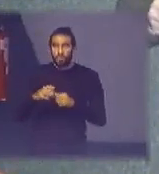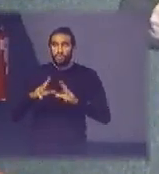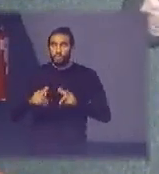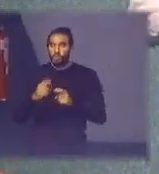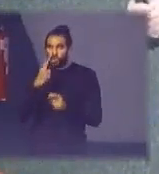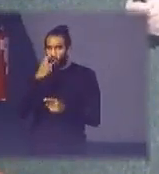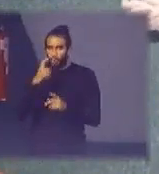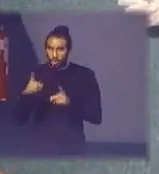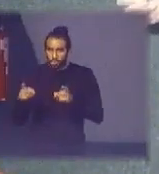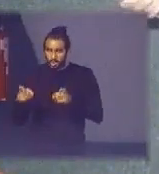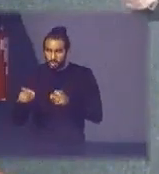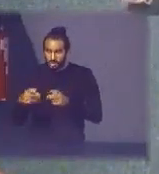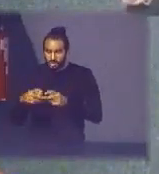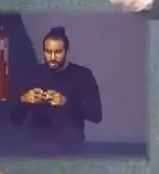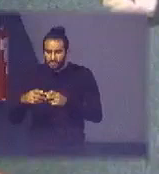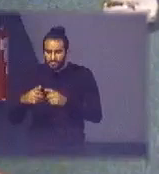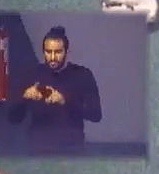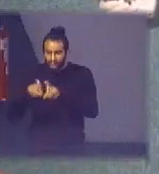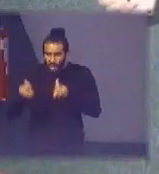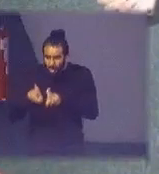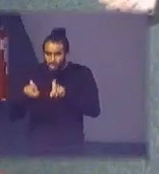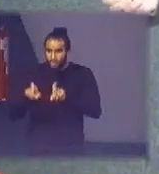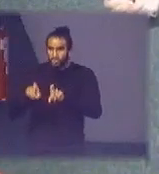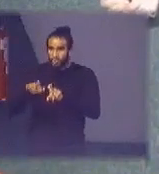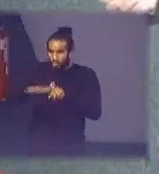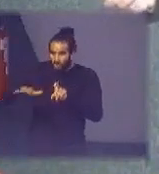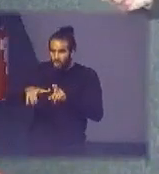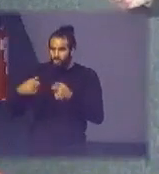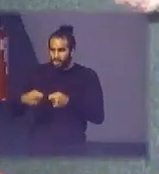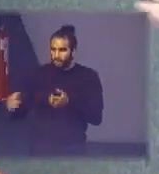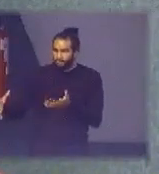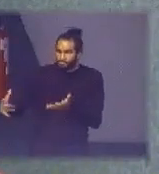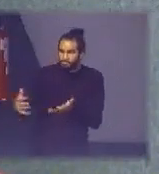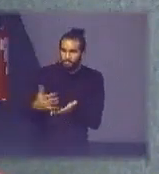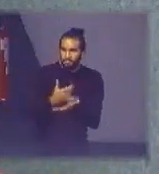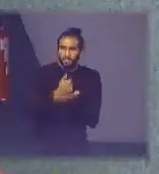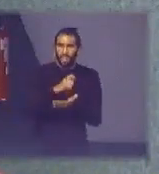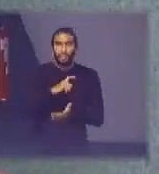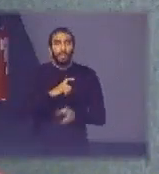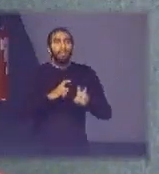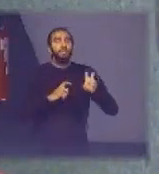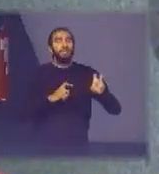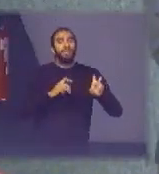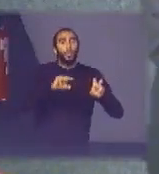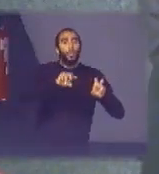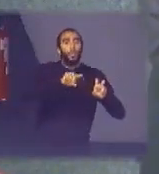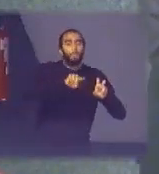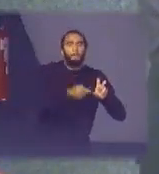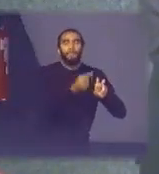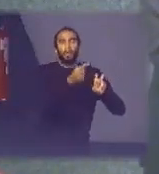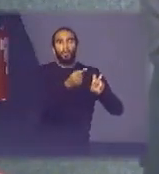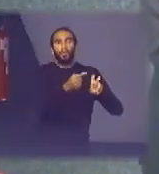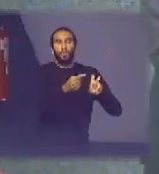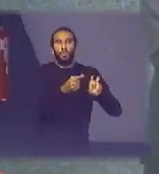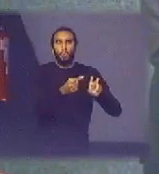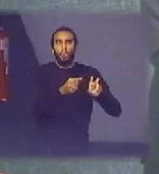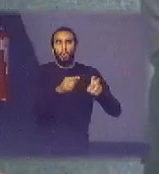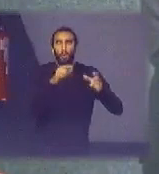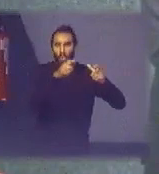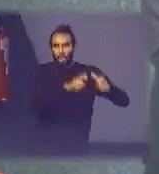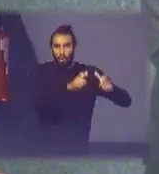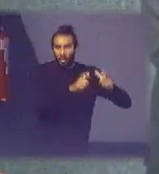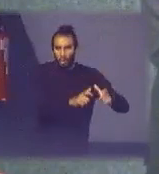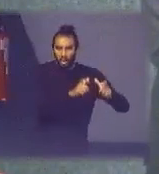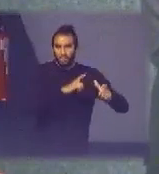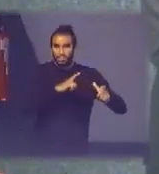colocados dentro do mercado e criar 5 mil pontos em 400 municípios é uma meta bastante